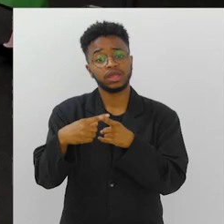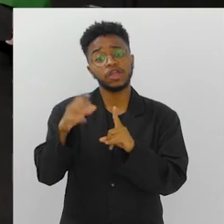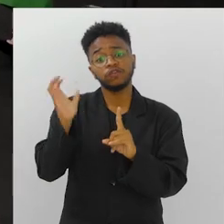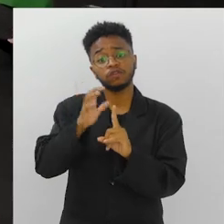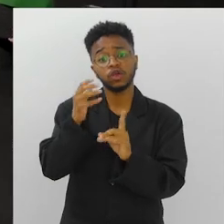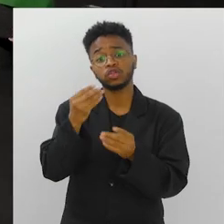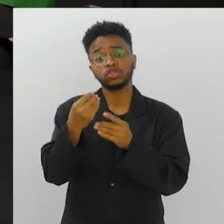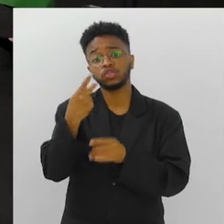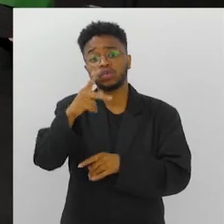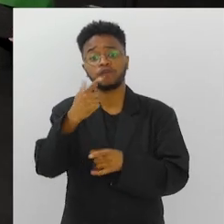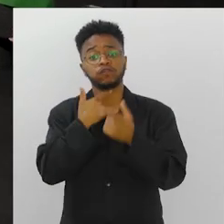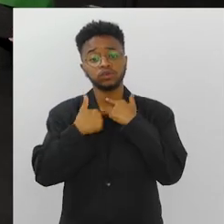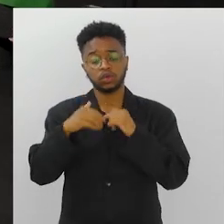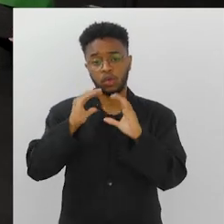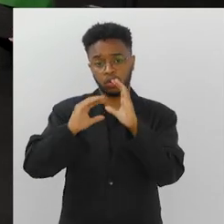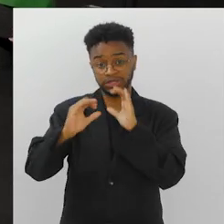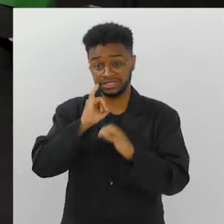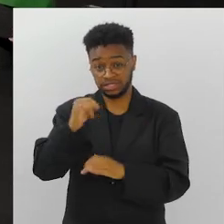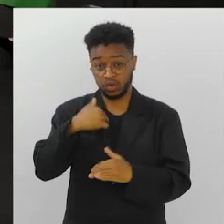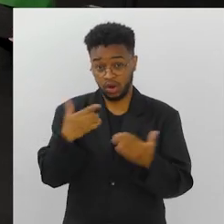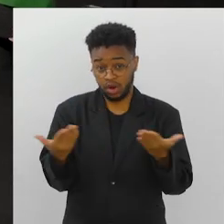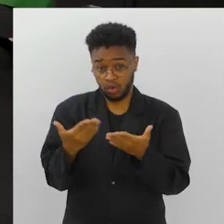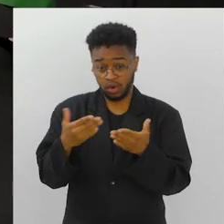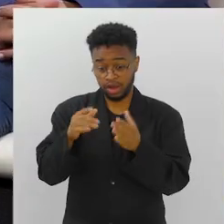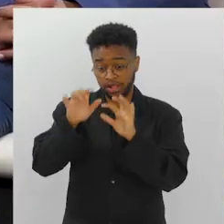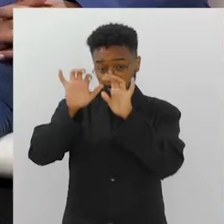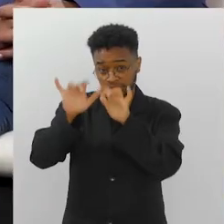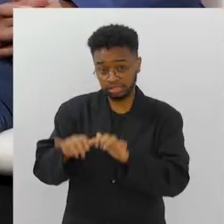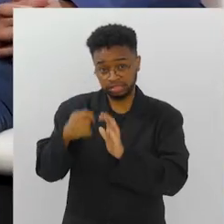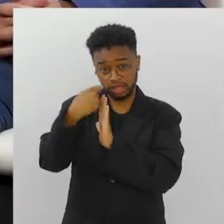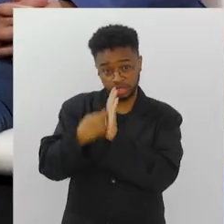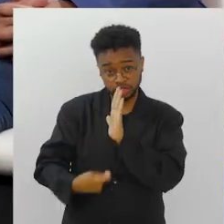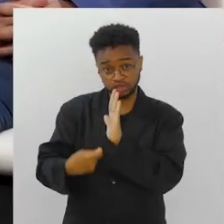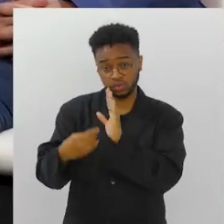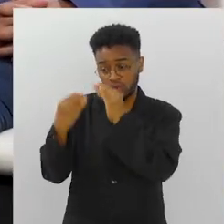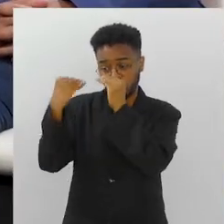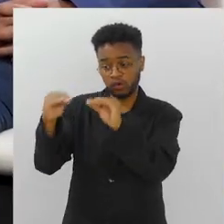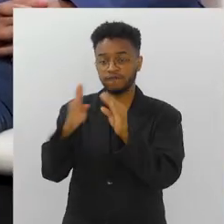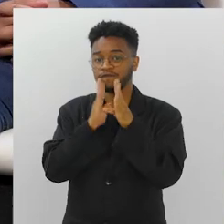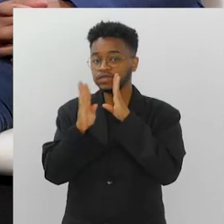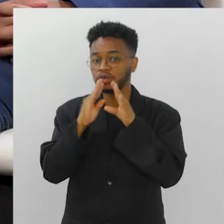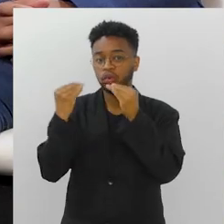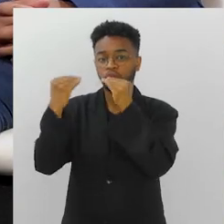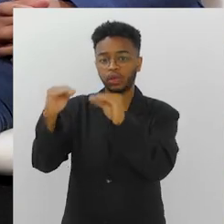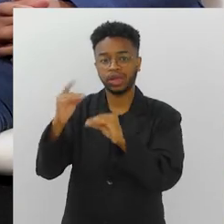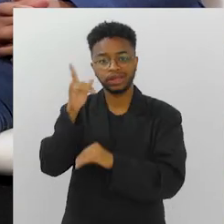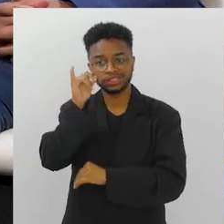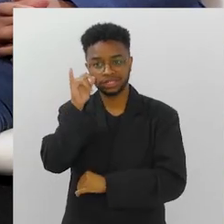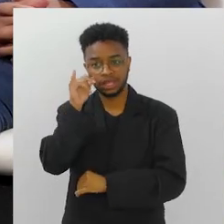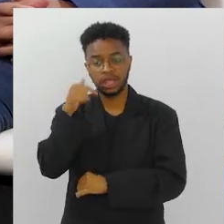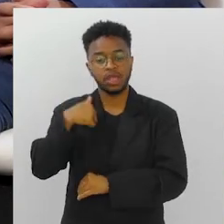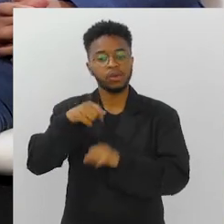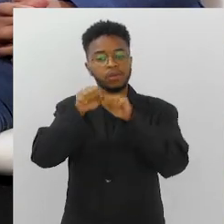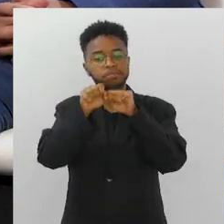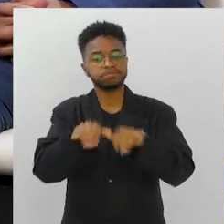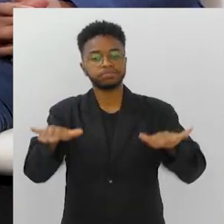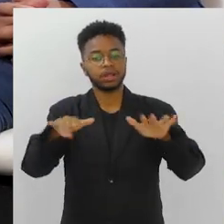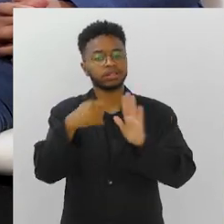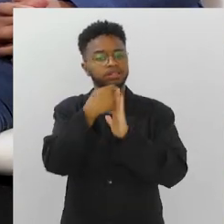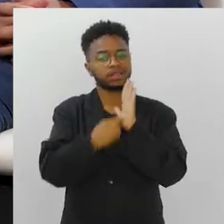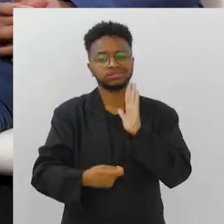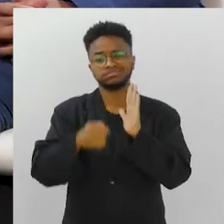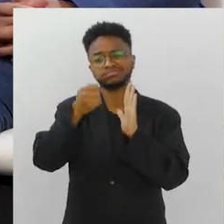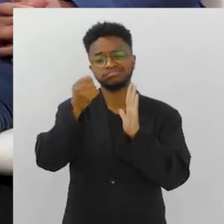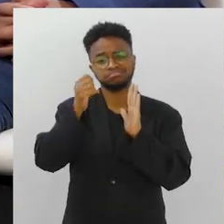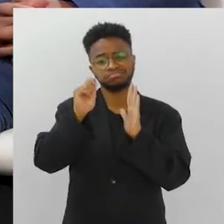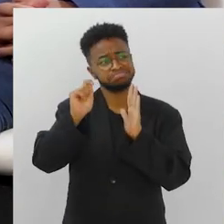ele impacta no seu desejo de comunicação. Se eu pegar meu celular agora e escrever um texto e colocar no Facebook, no Instagram, eu estou colocando esse